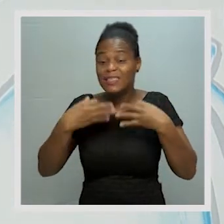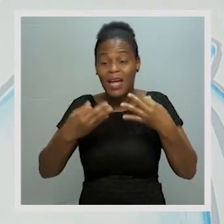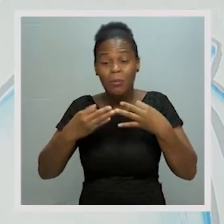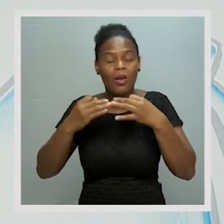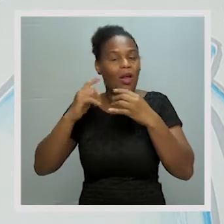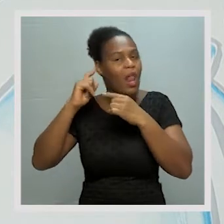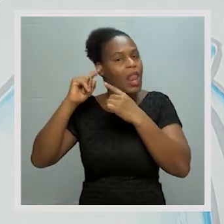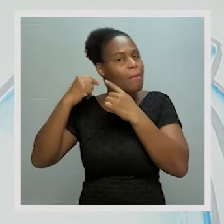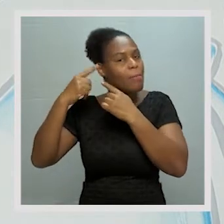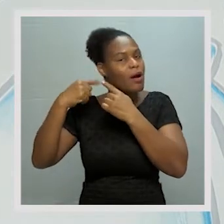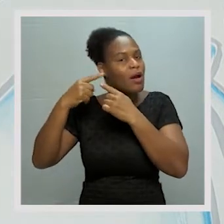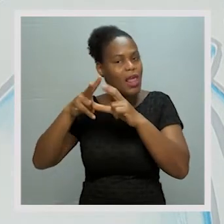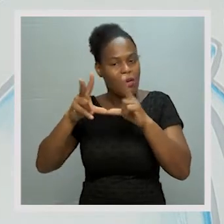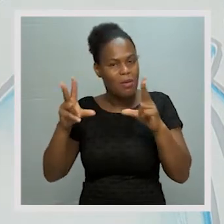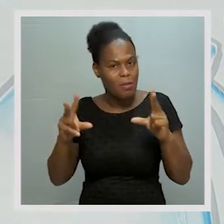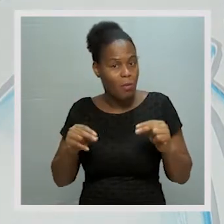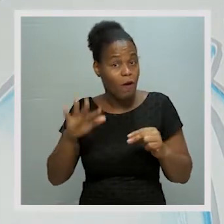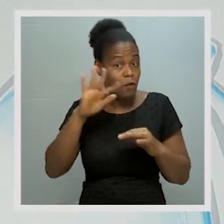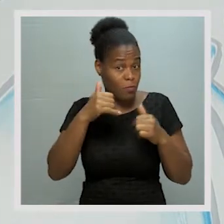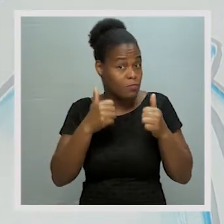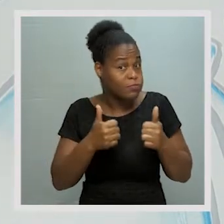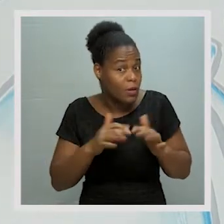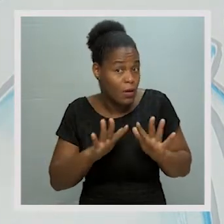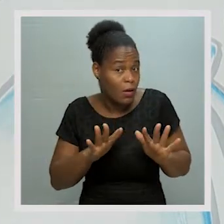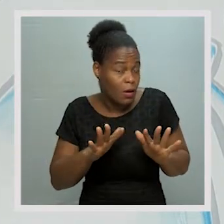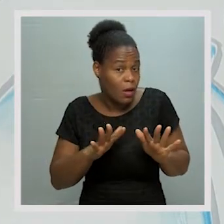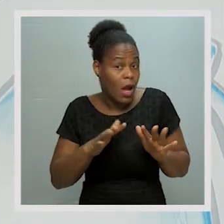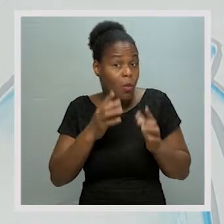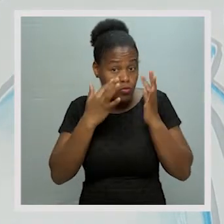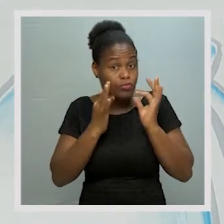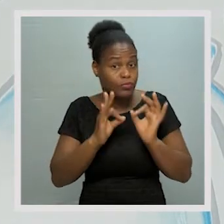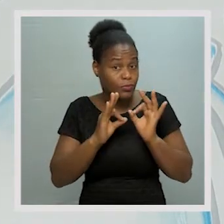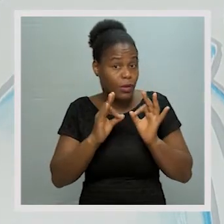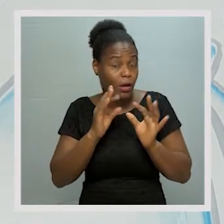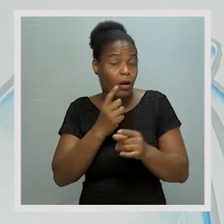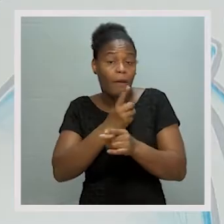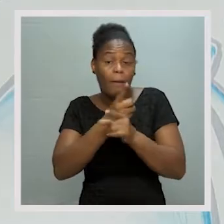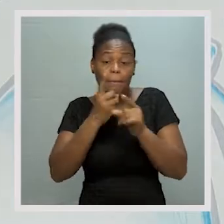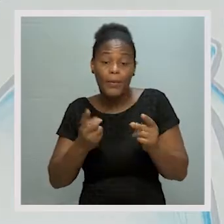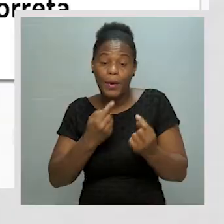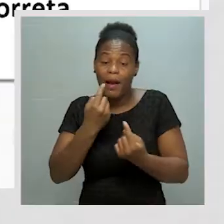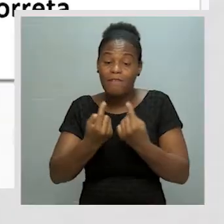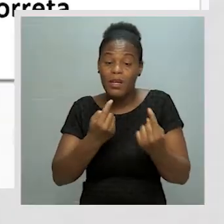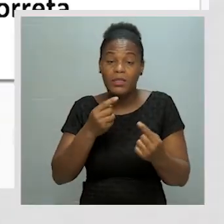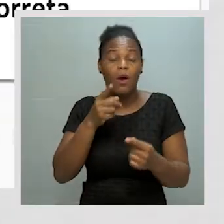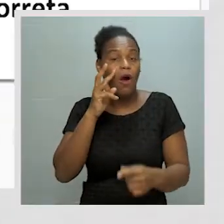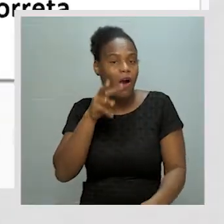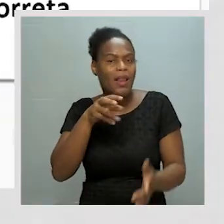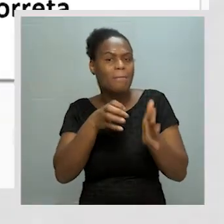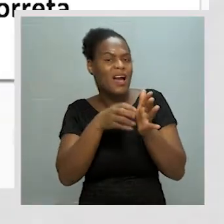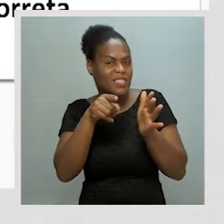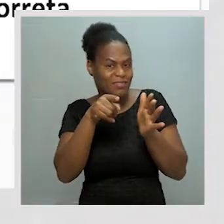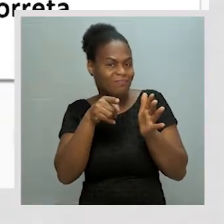limpar os ouvidos de forma correta. Limpar os ouvidos de forma correta. Porque, às vezes, o que é que